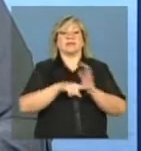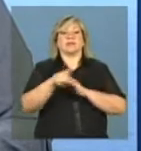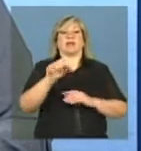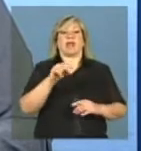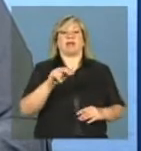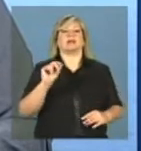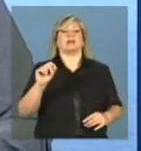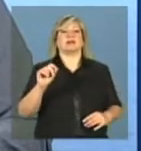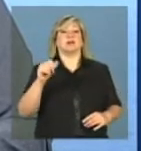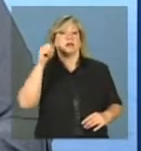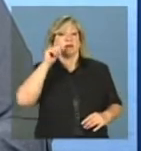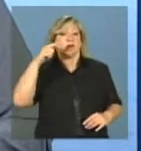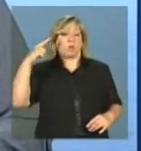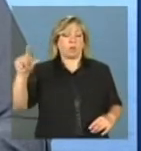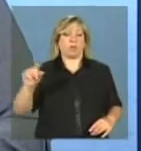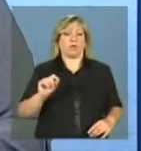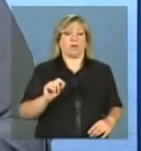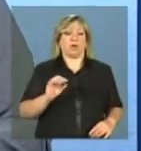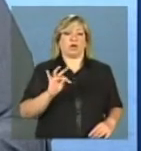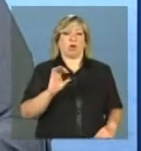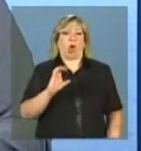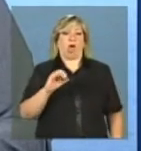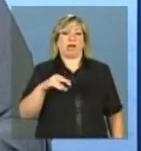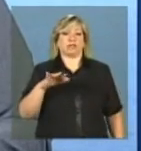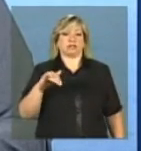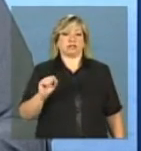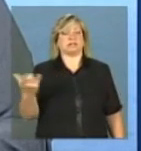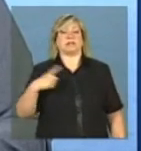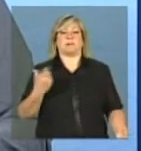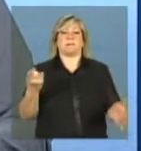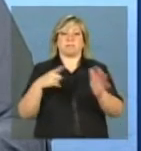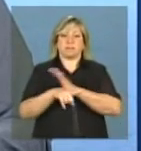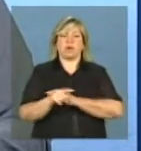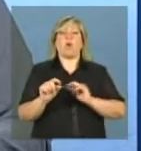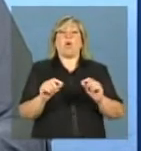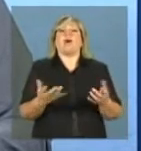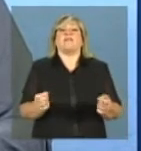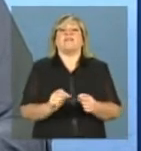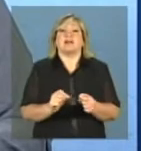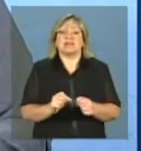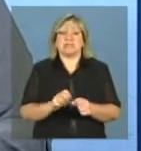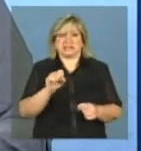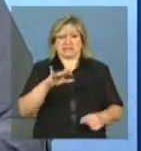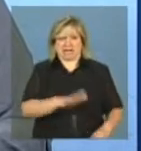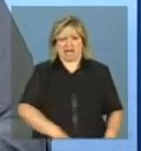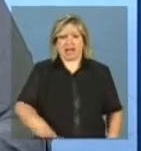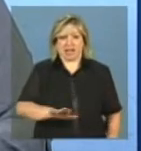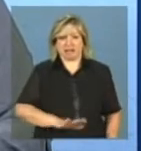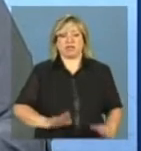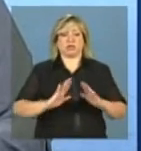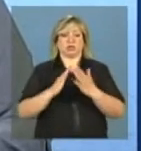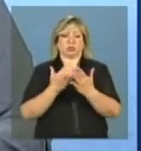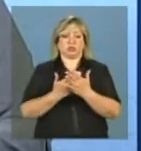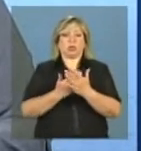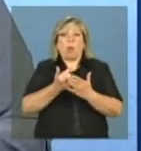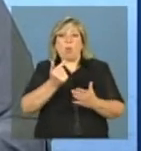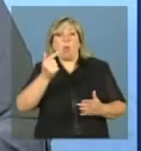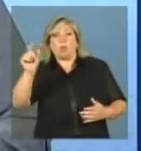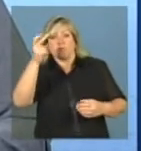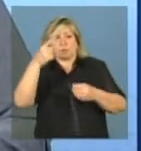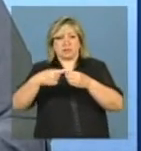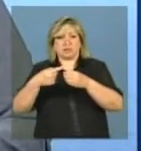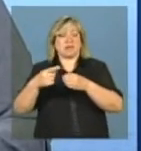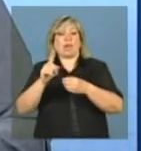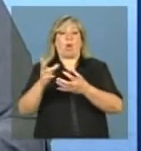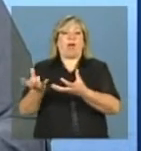Confusão, Tocantins. O que fazer quando uma criança que estuda em outro município não é aceita no